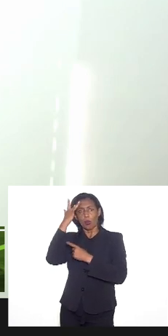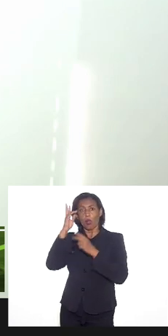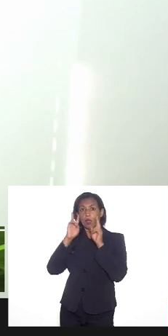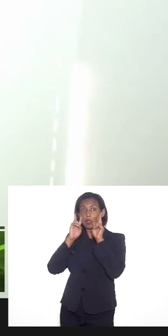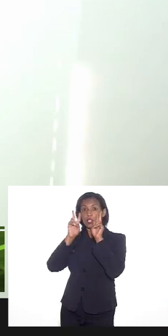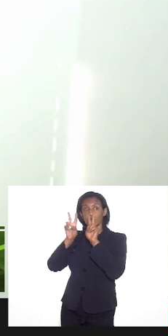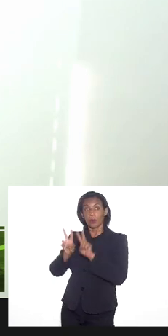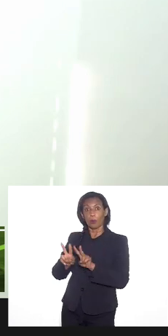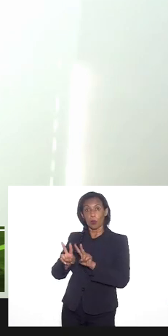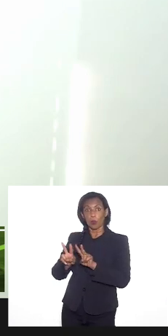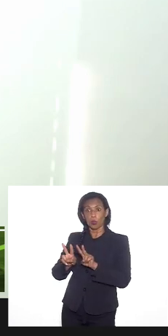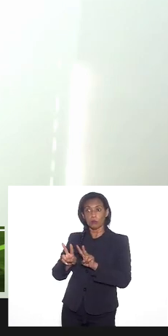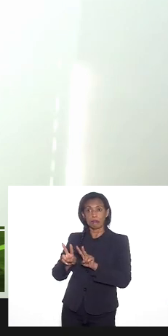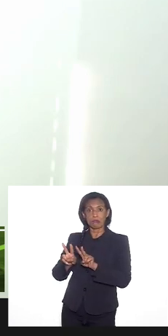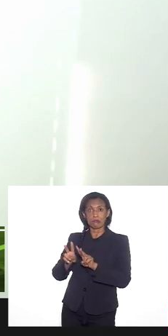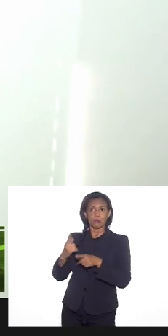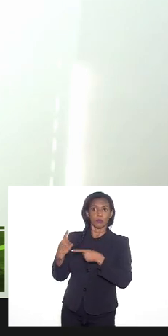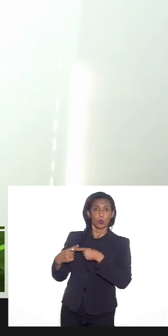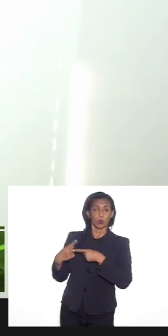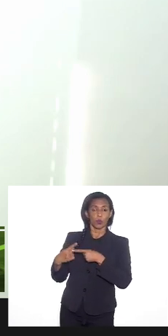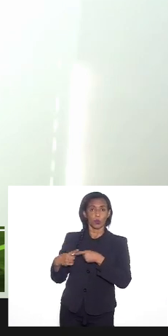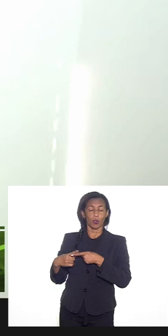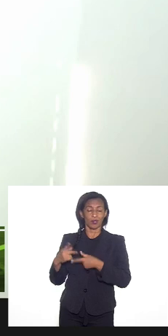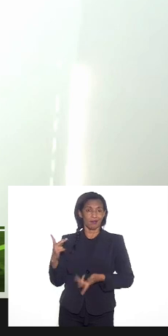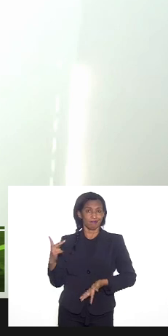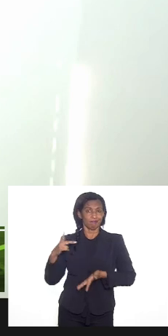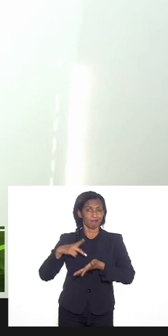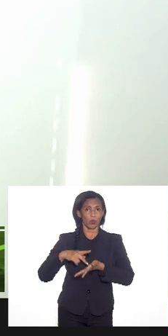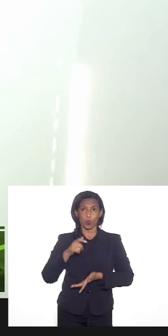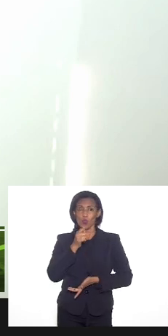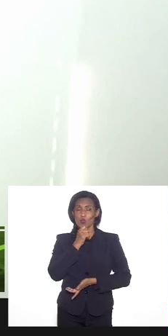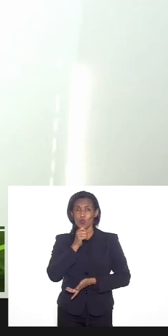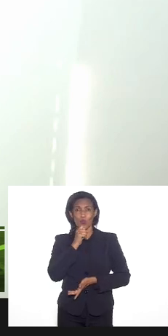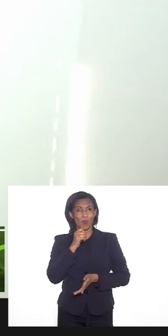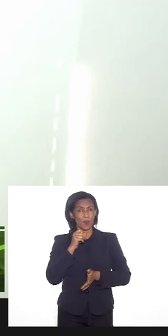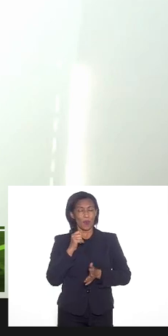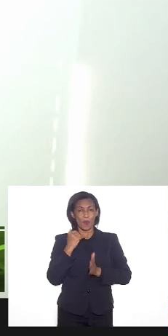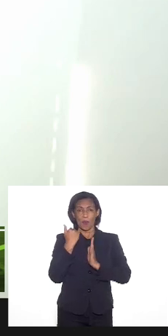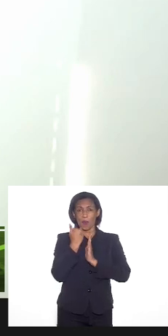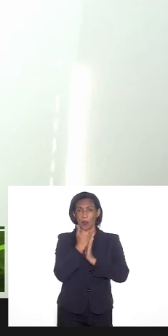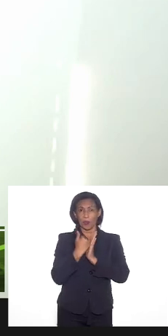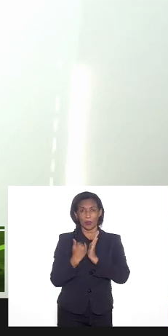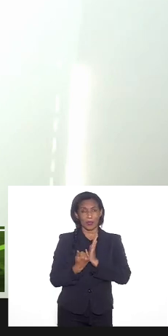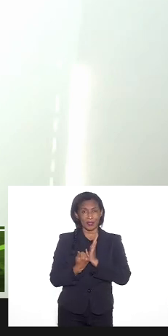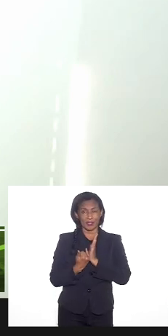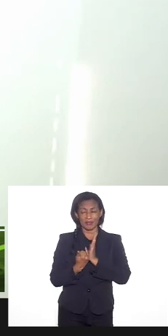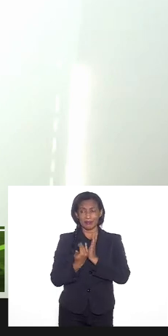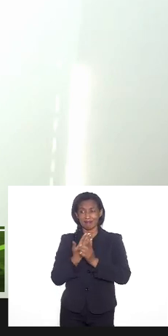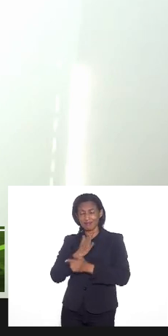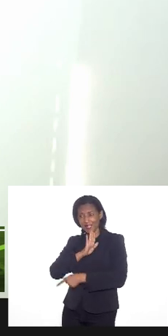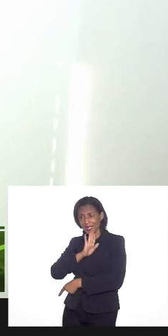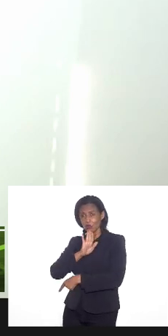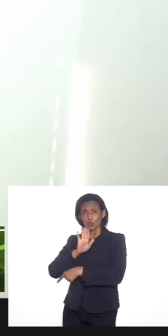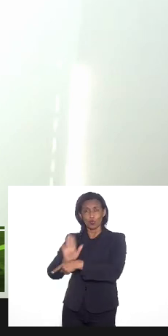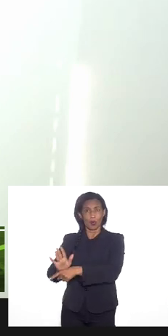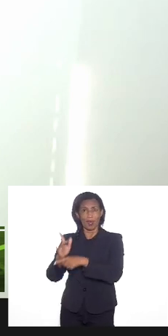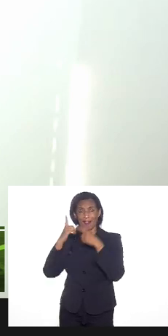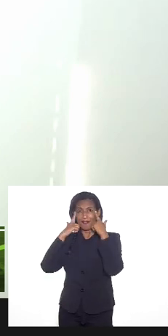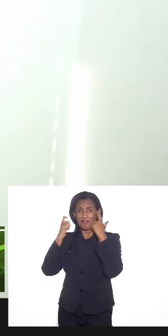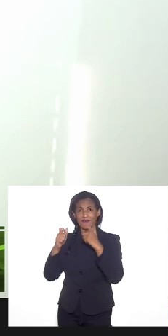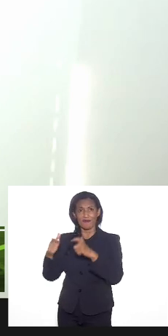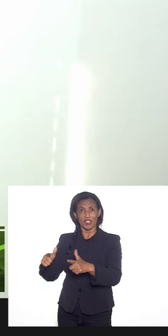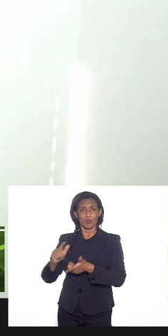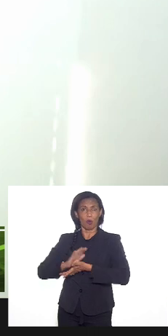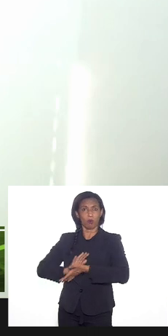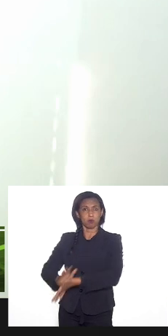porque de fato não existe nenhum programa que contemple as vítimas de